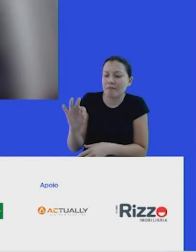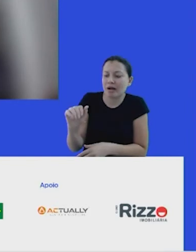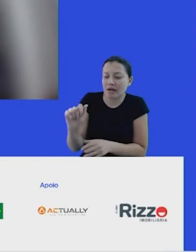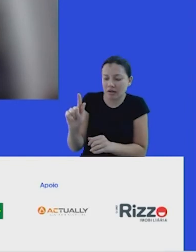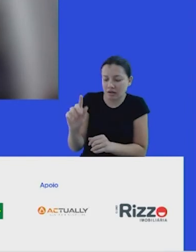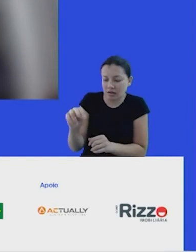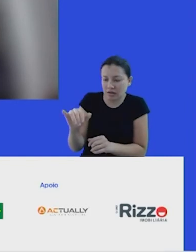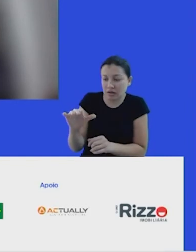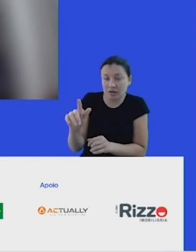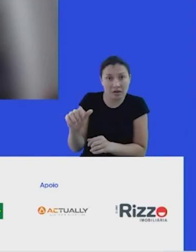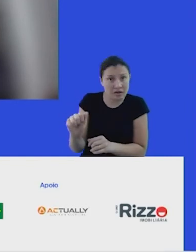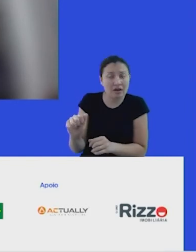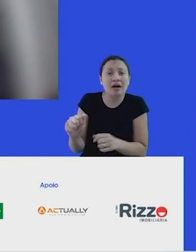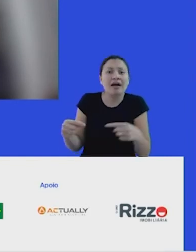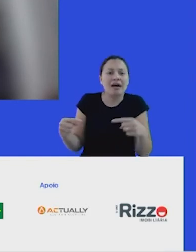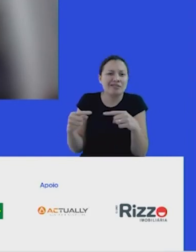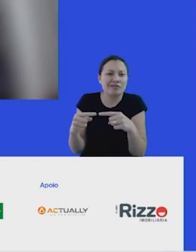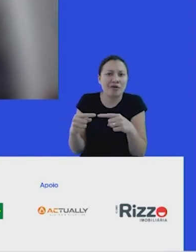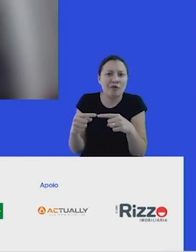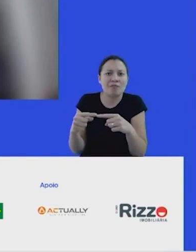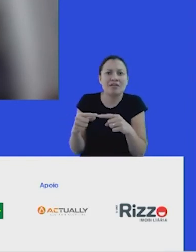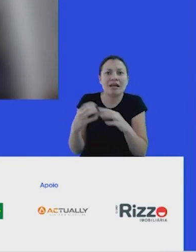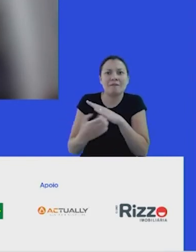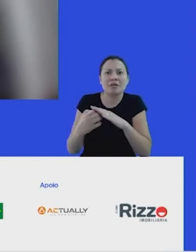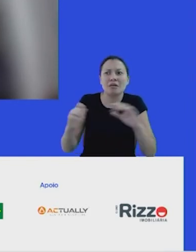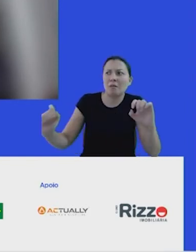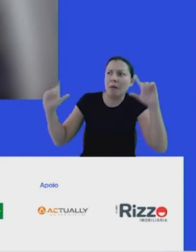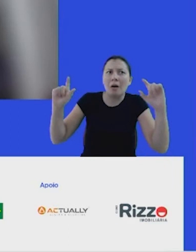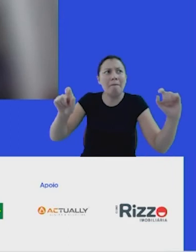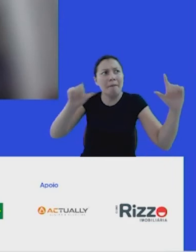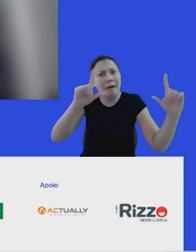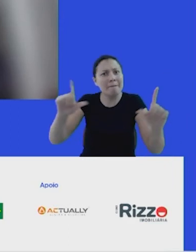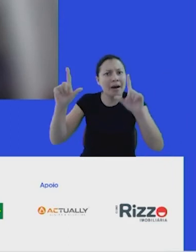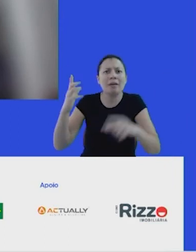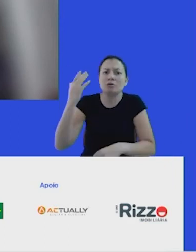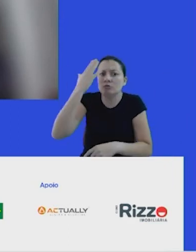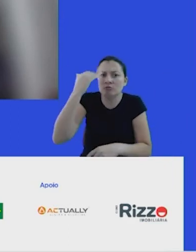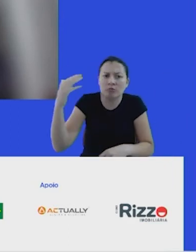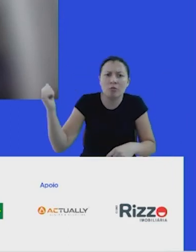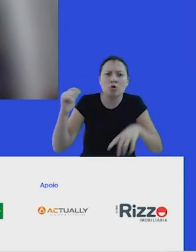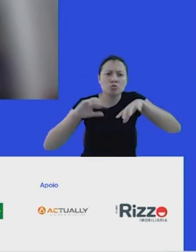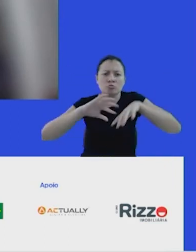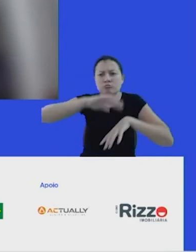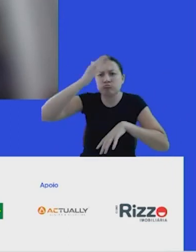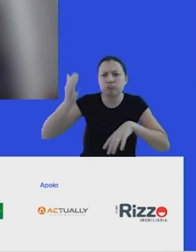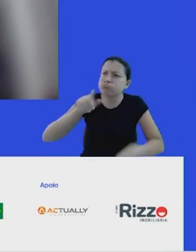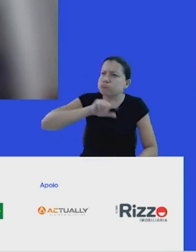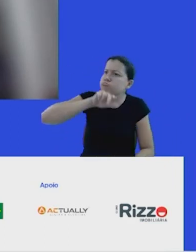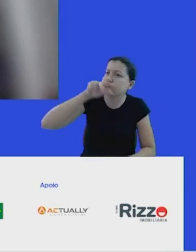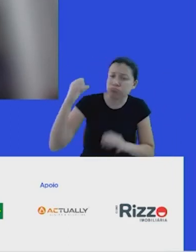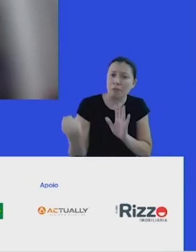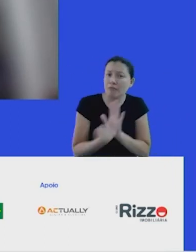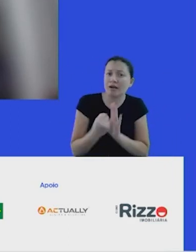de roupa de outdoors, ele que era um fanático, 50 anos atrás, de escalar a montanha e tal, criou uma marca, Patagônia,